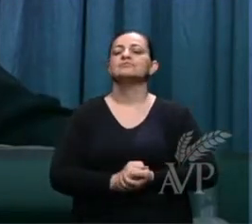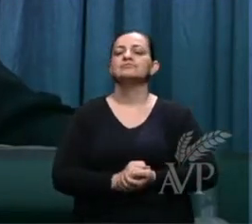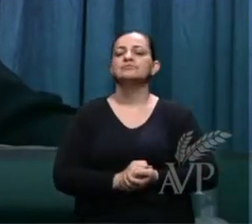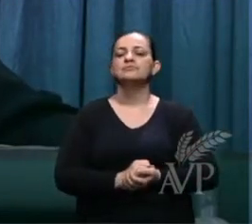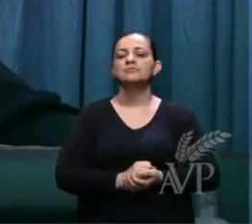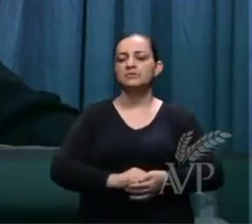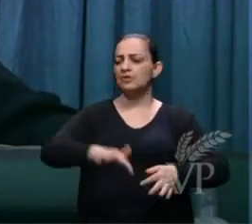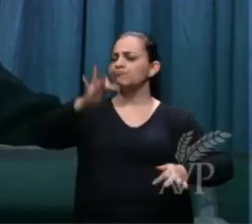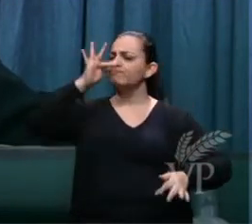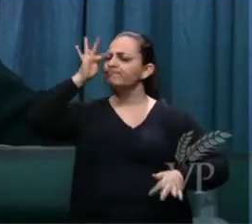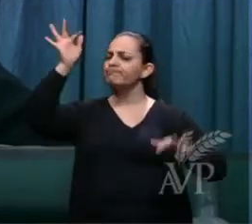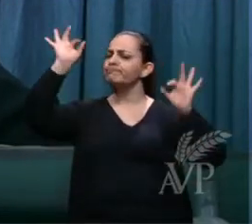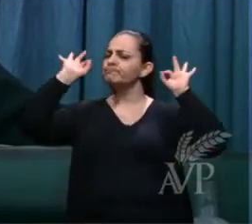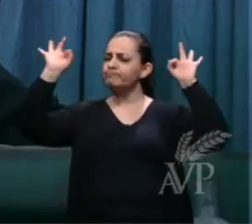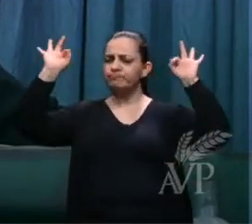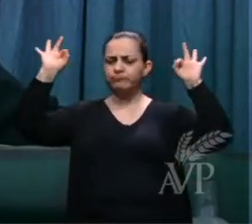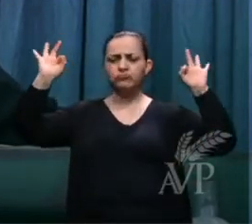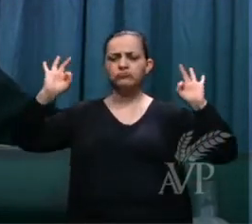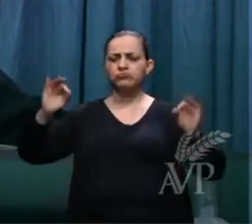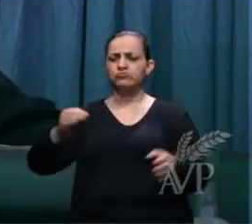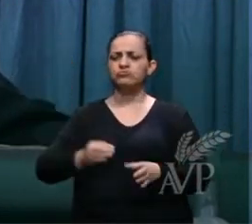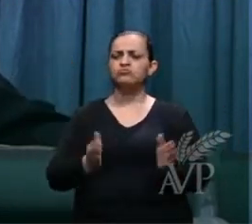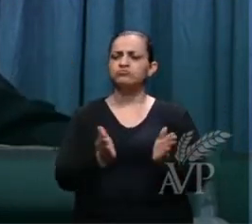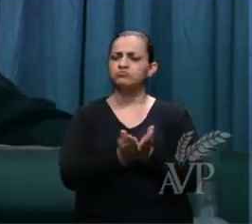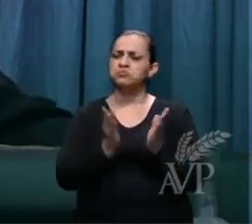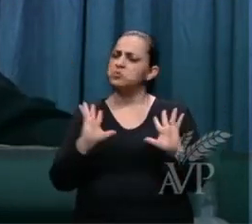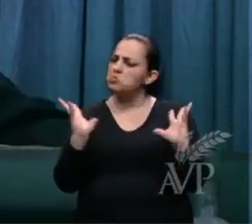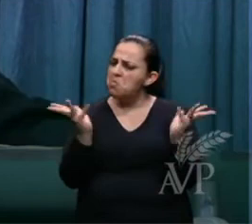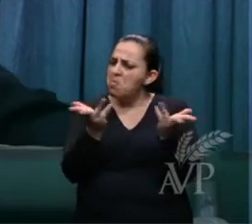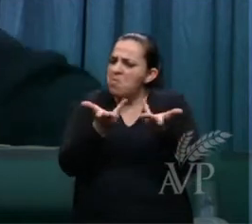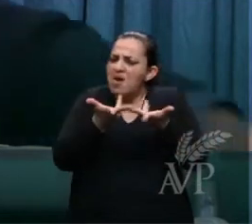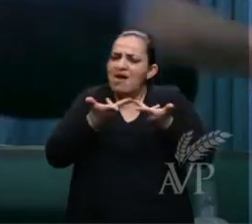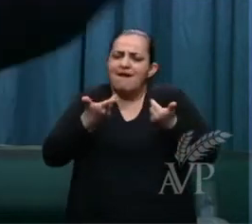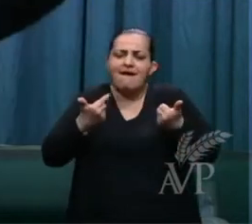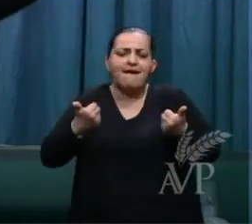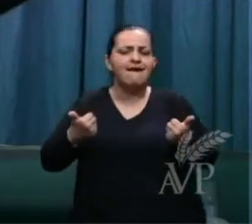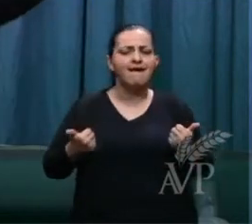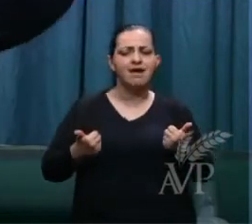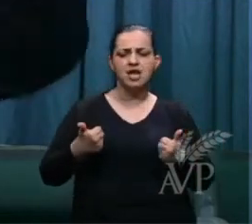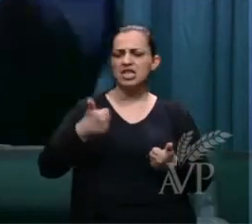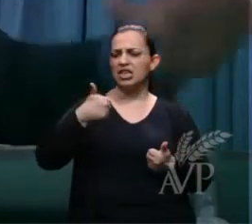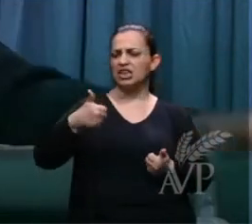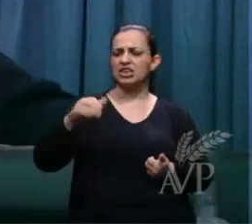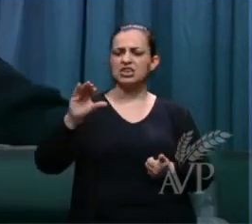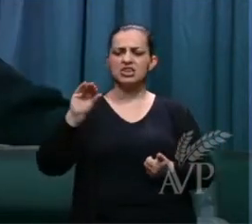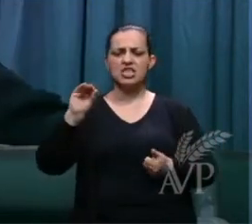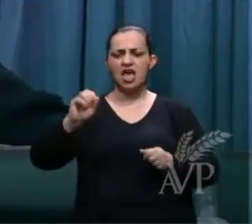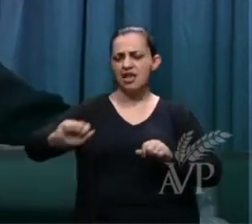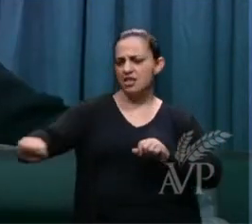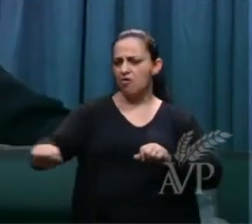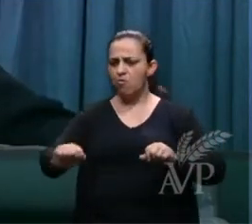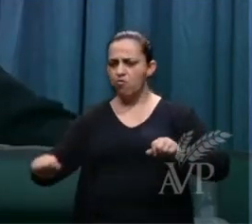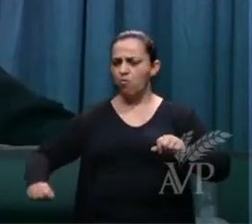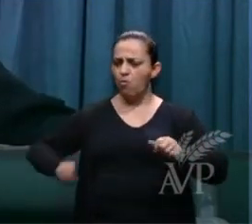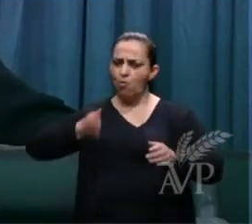chique um crente maravilhoso dez marchas só vai para frente